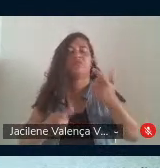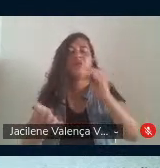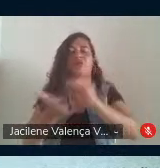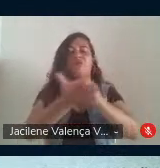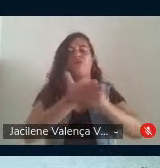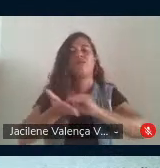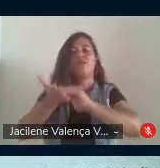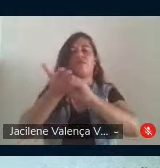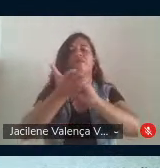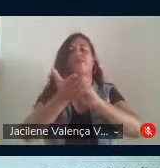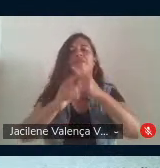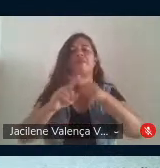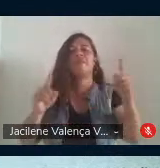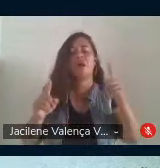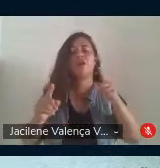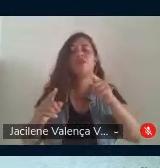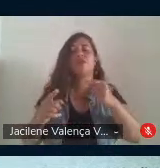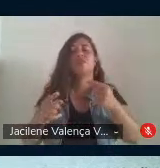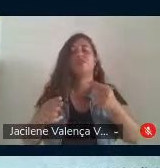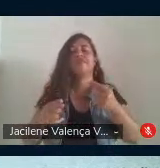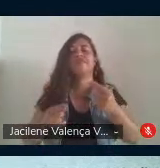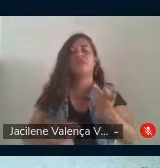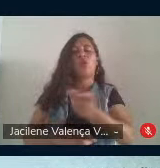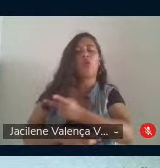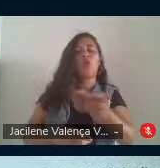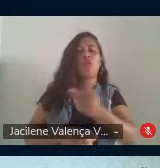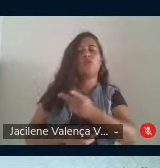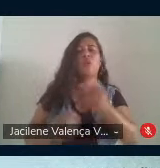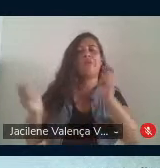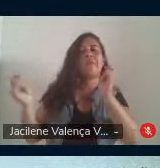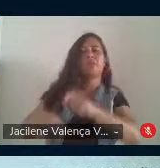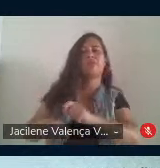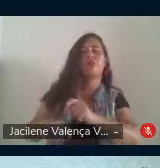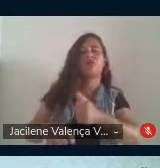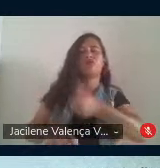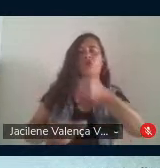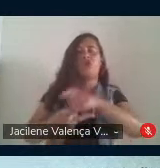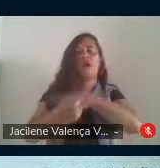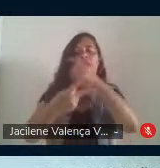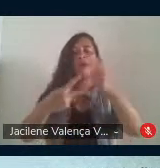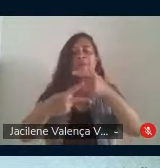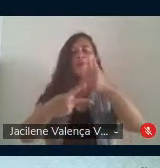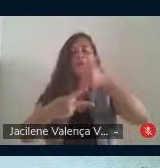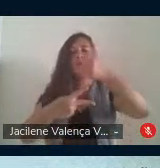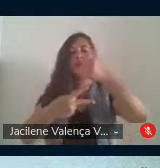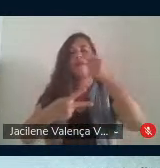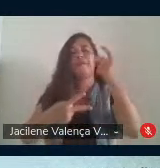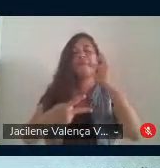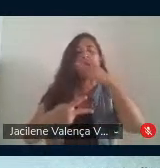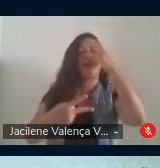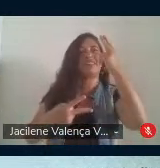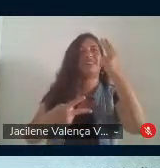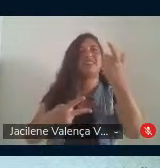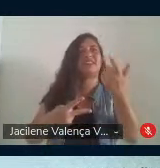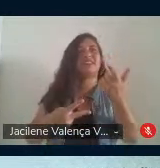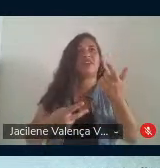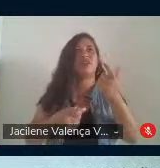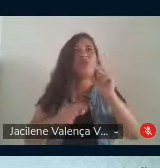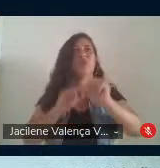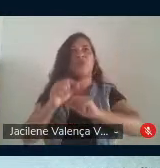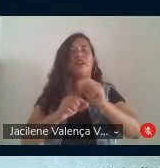se ambas são possibilidades, só a primeira nos parece ser o que chamamos de vocação dos homens.